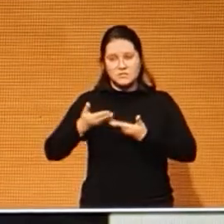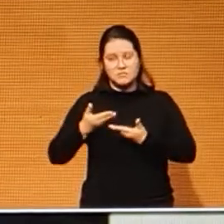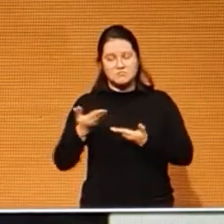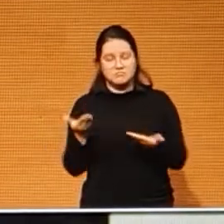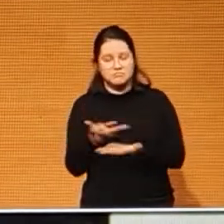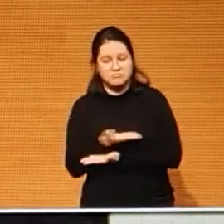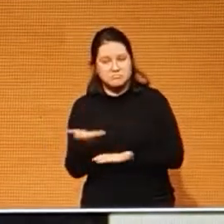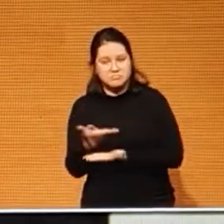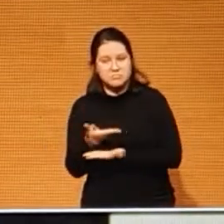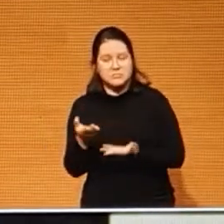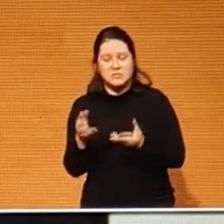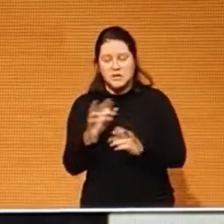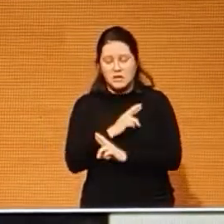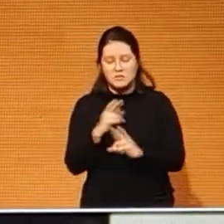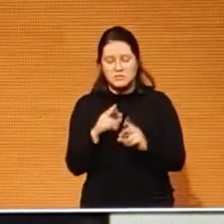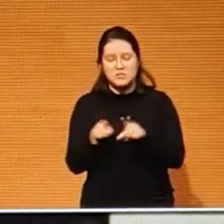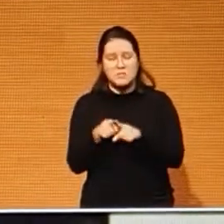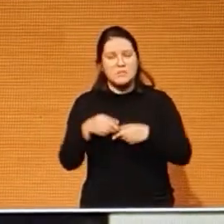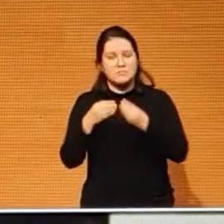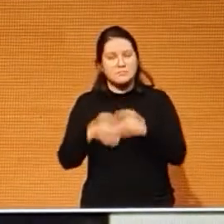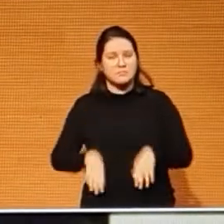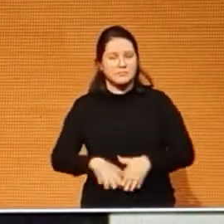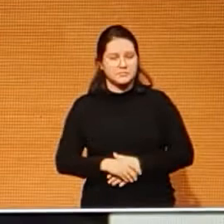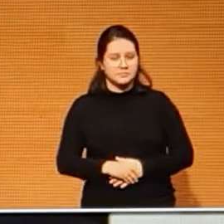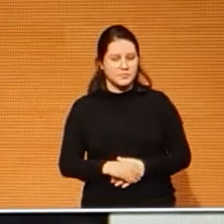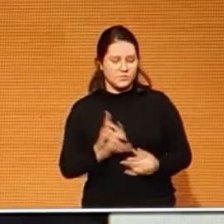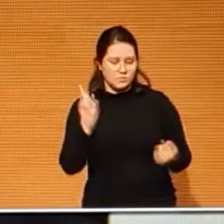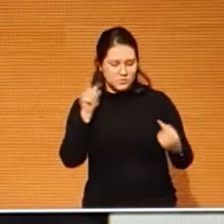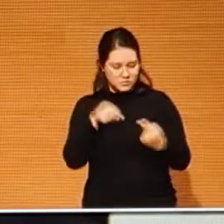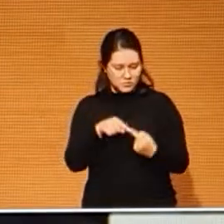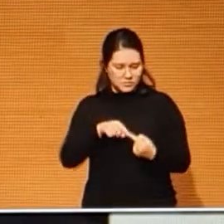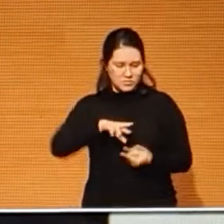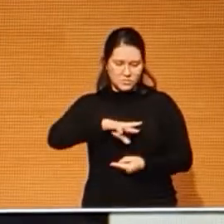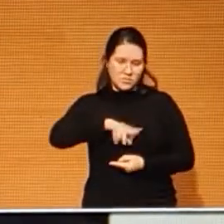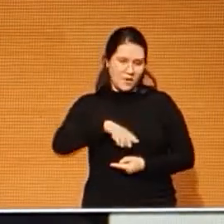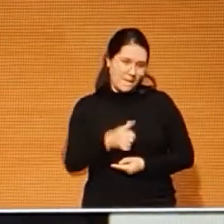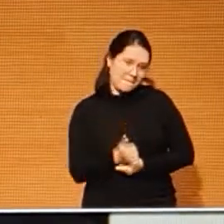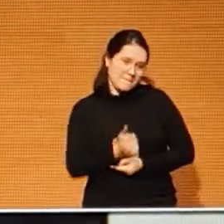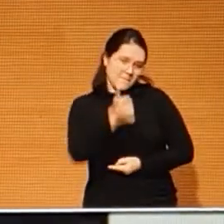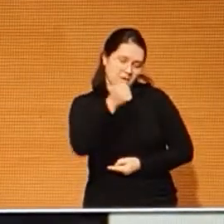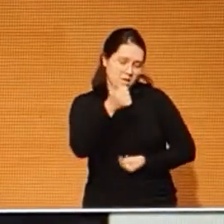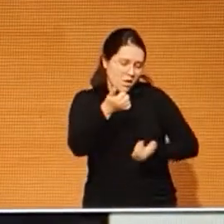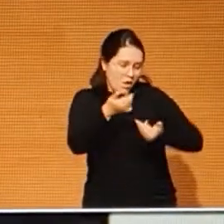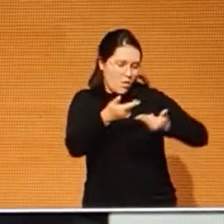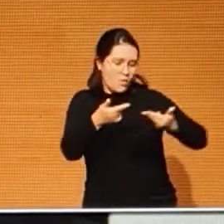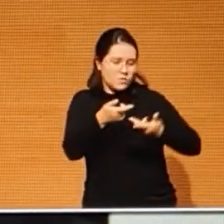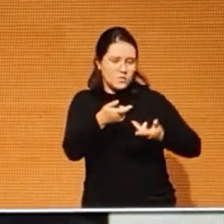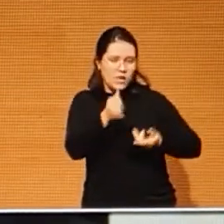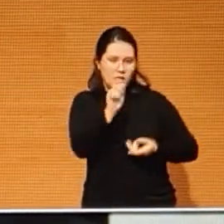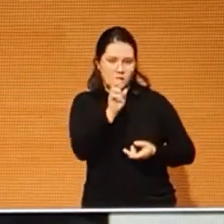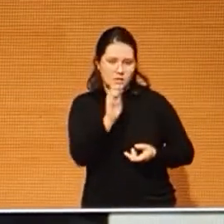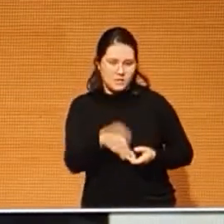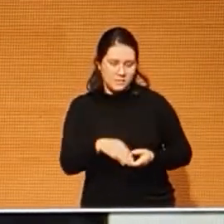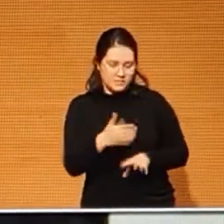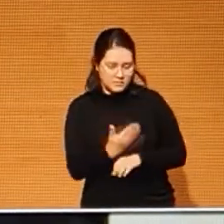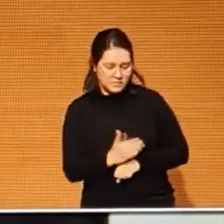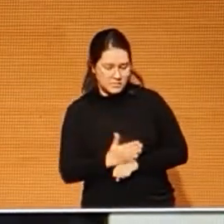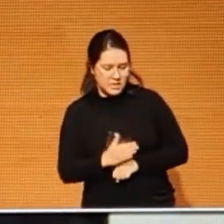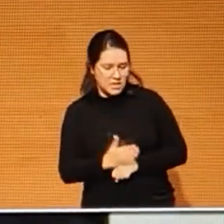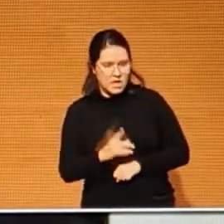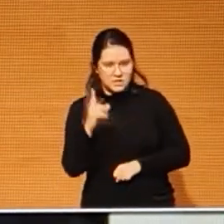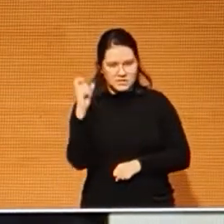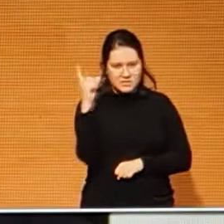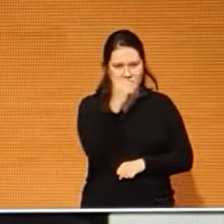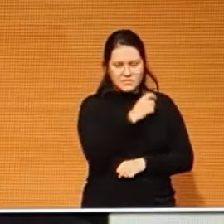Seu objetivo não é dar uma melhor forma à administração, prepará-la para os desafios desse mundo